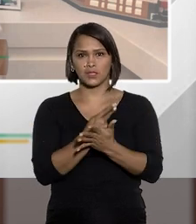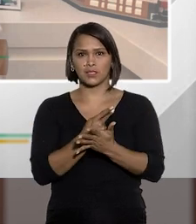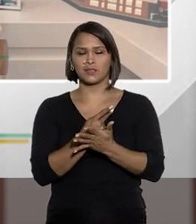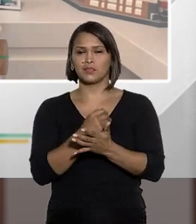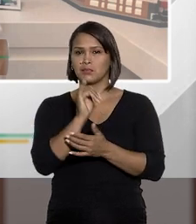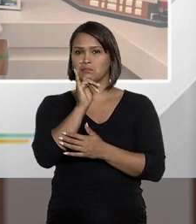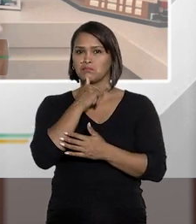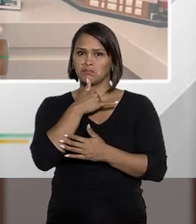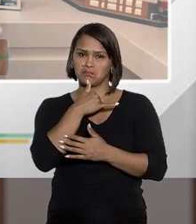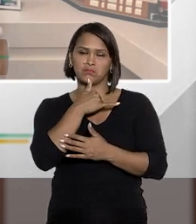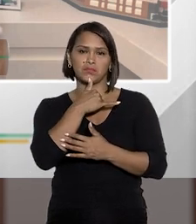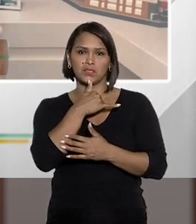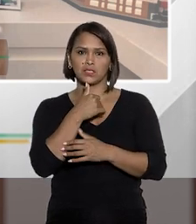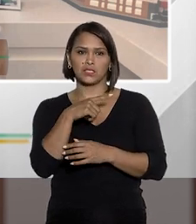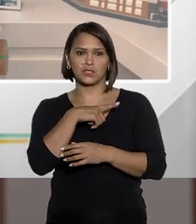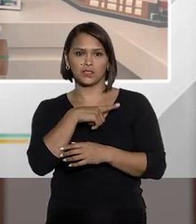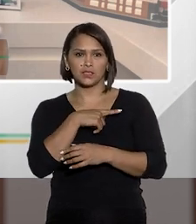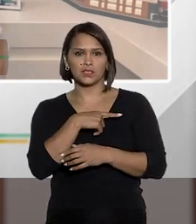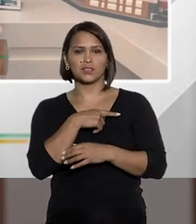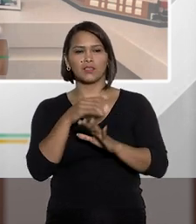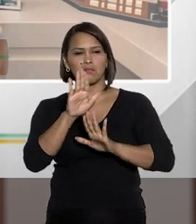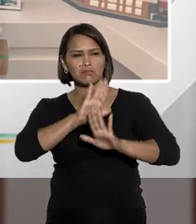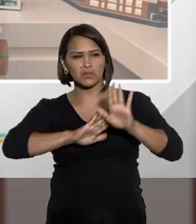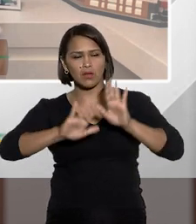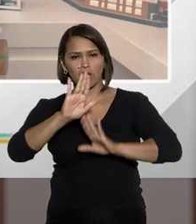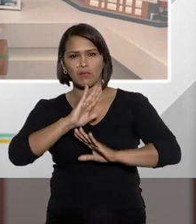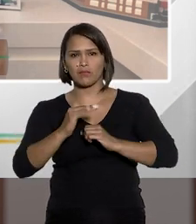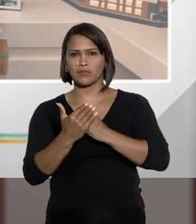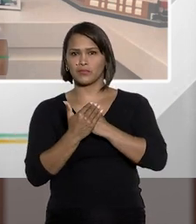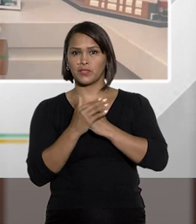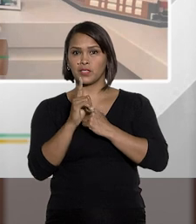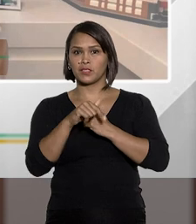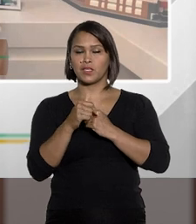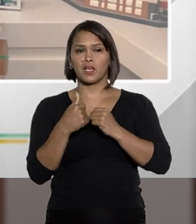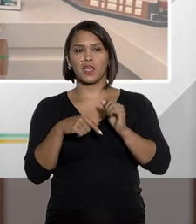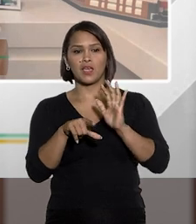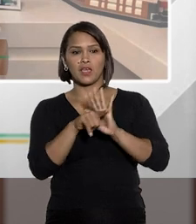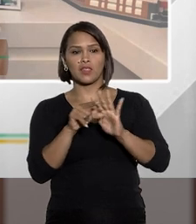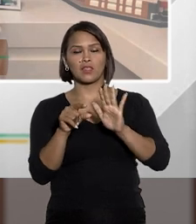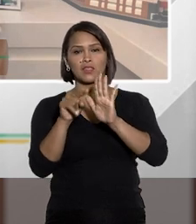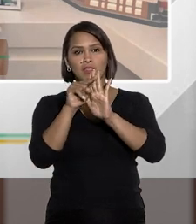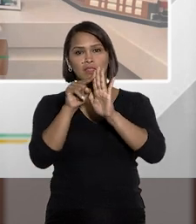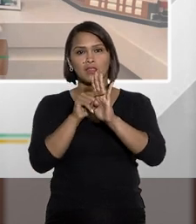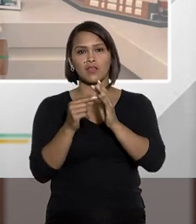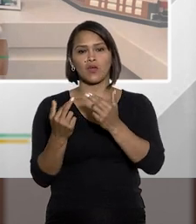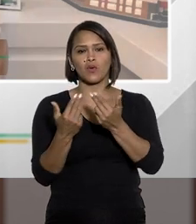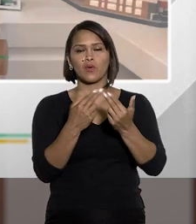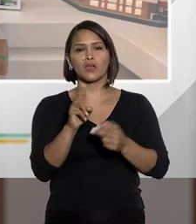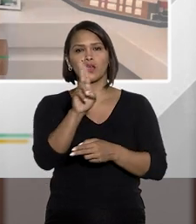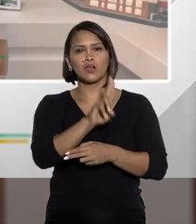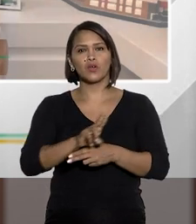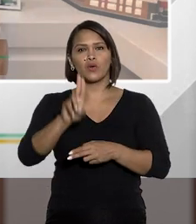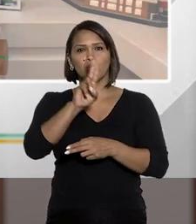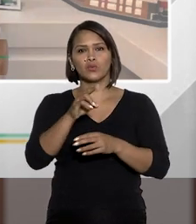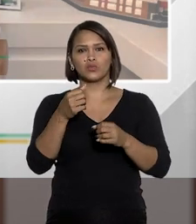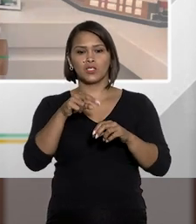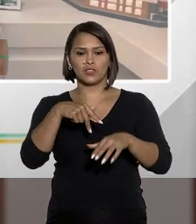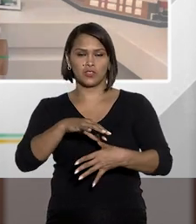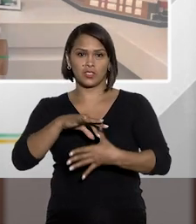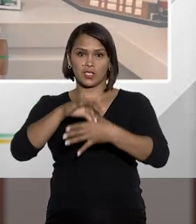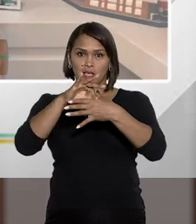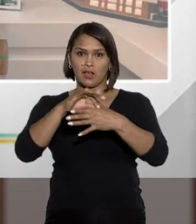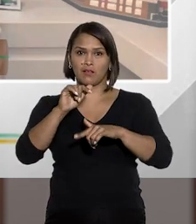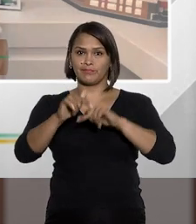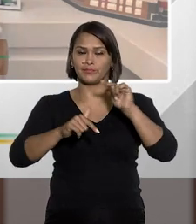lamentável que tem que ser coibida. Incorre na mesma pena quem se utiliza de